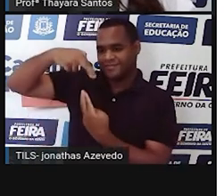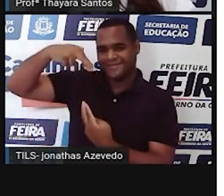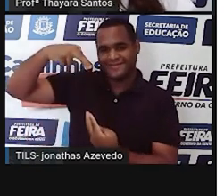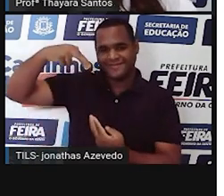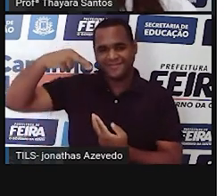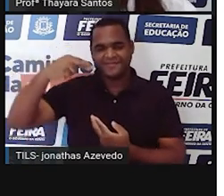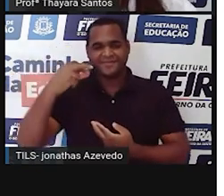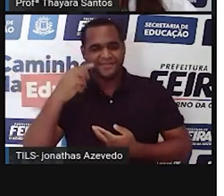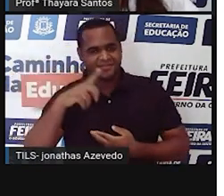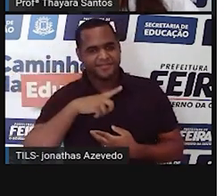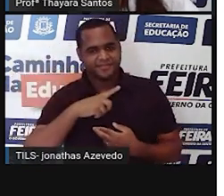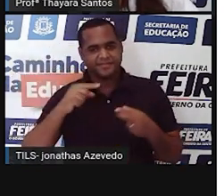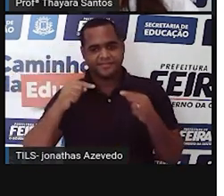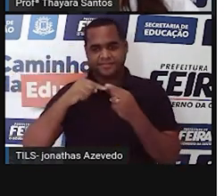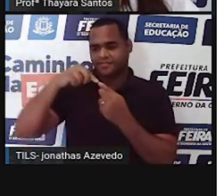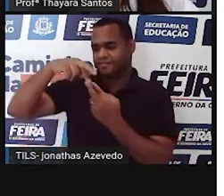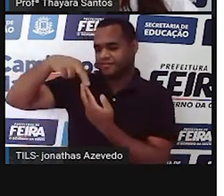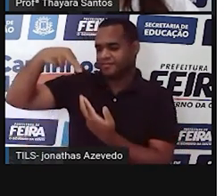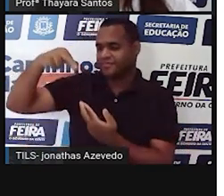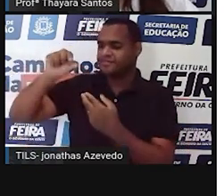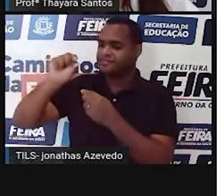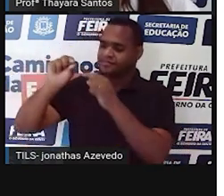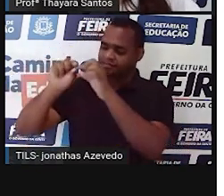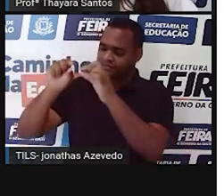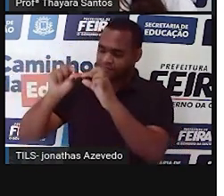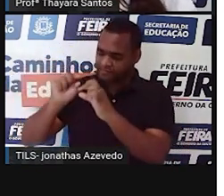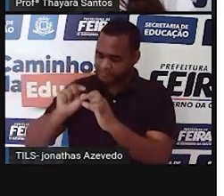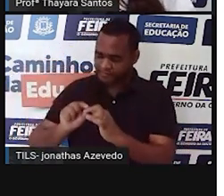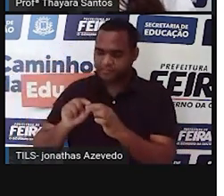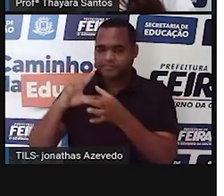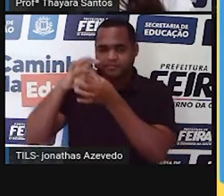justamente essas bases nitrogenadas ligadas.